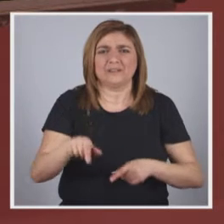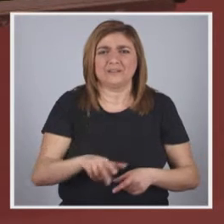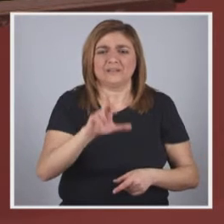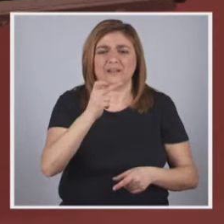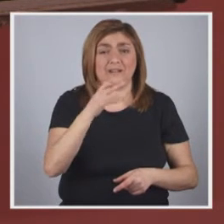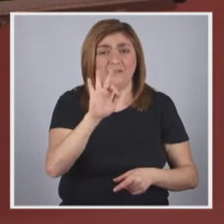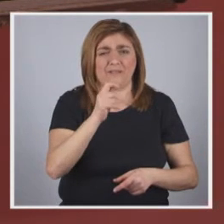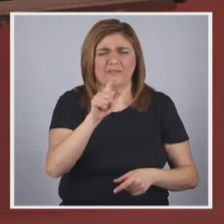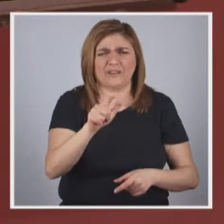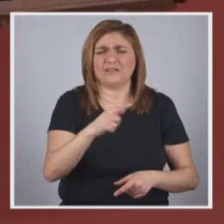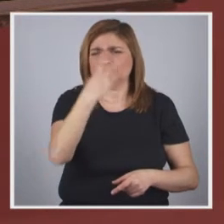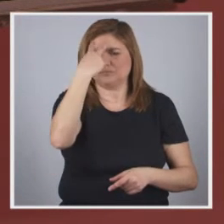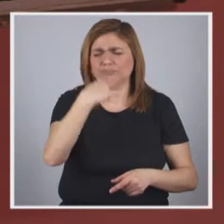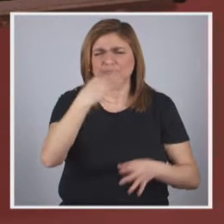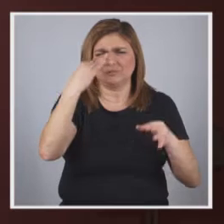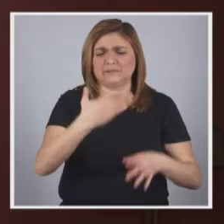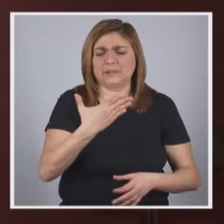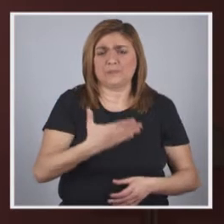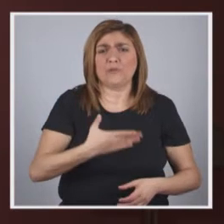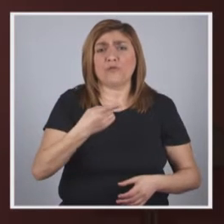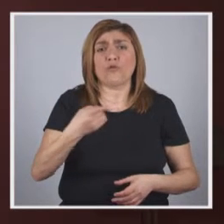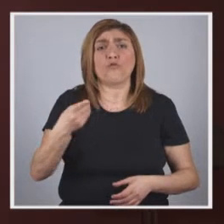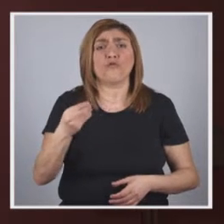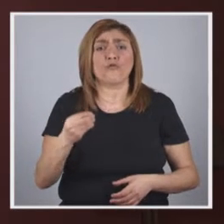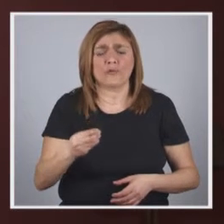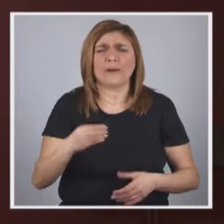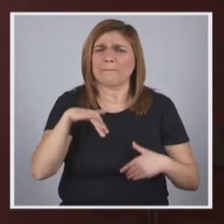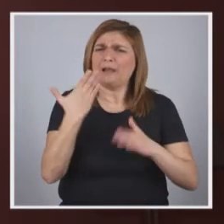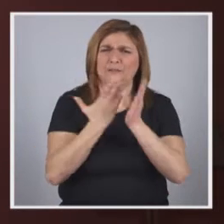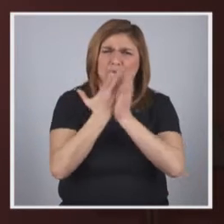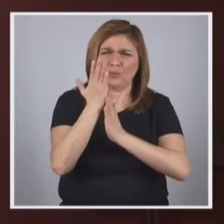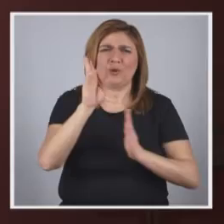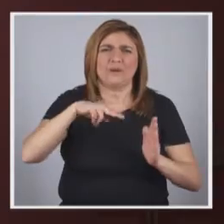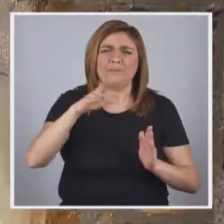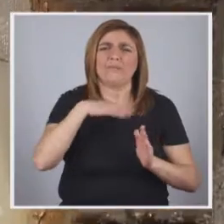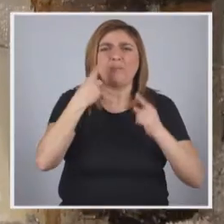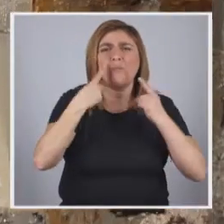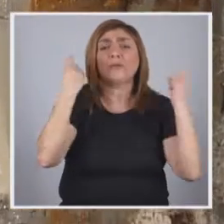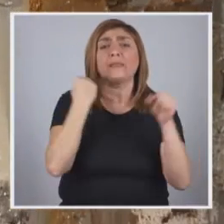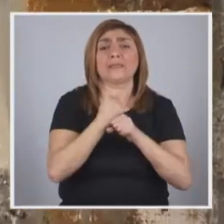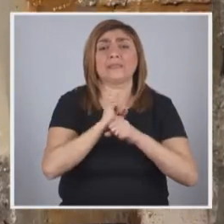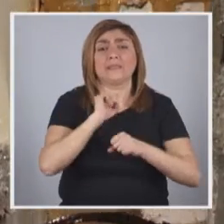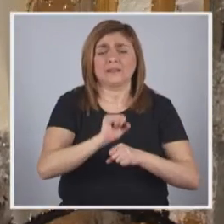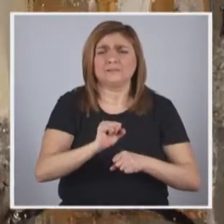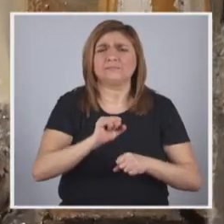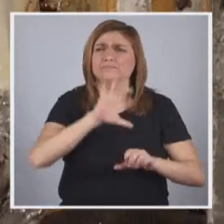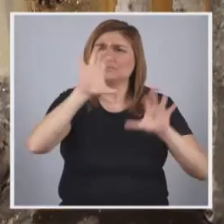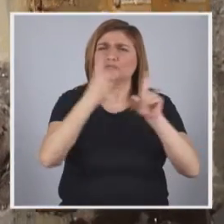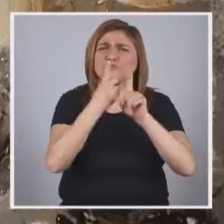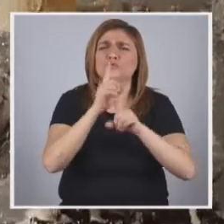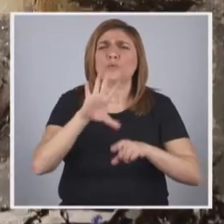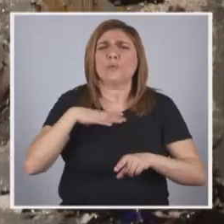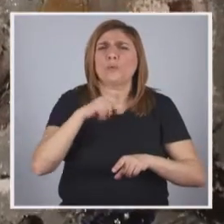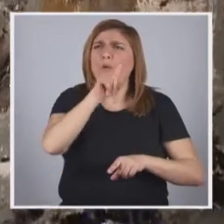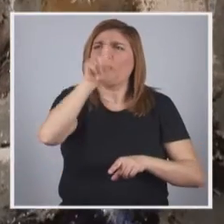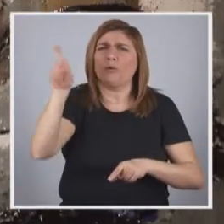Rafael Arias perdeu totalmente a visão em 1990, mas continuou a pintar e a mostrar o seu trabalho em galerias do mundo